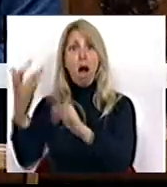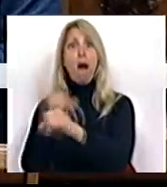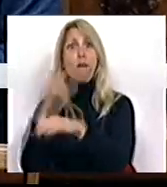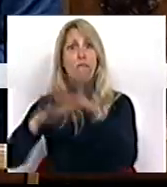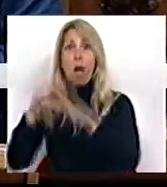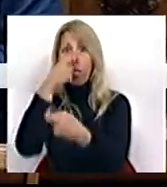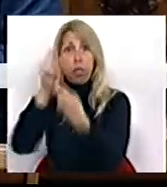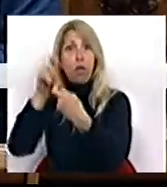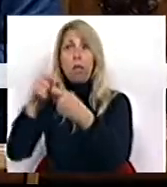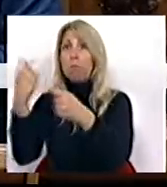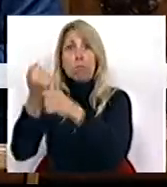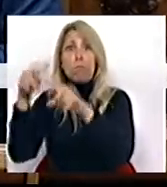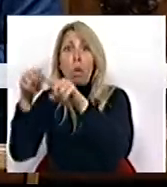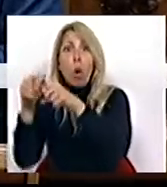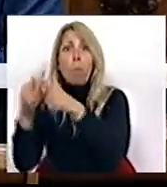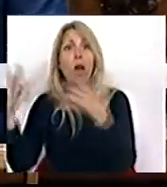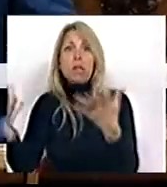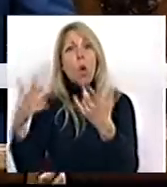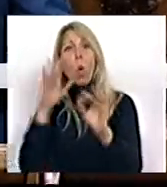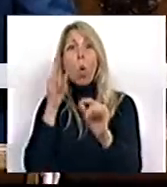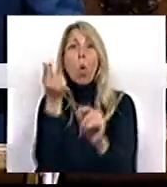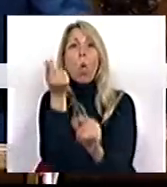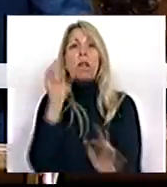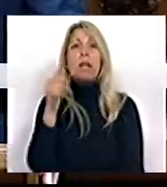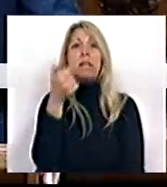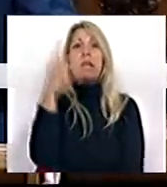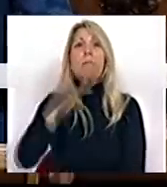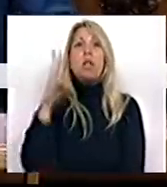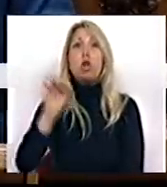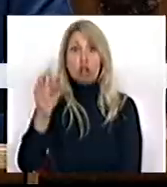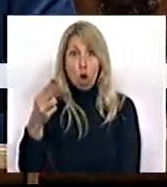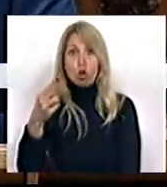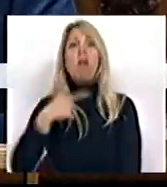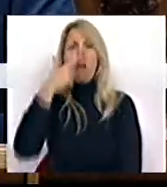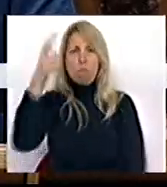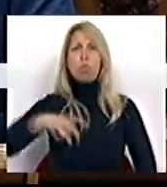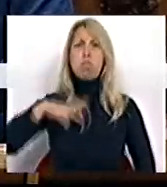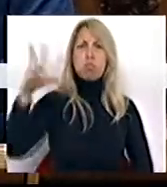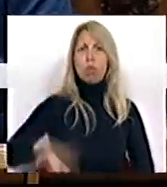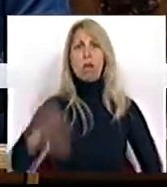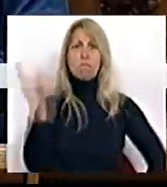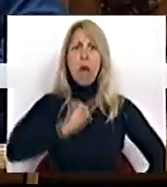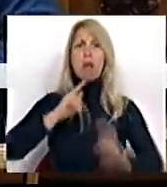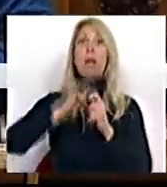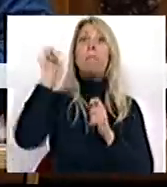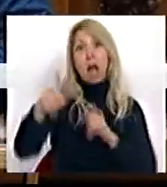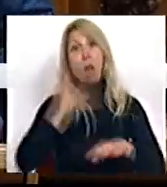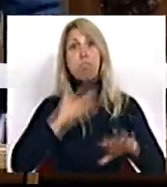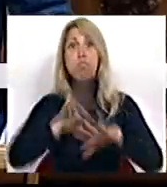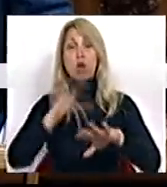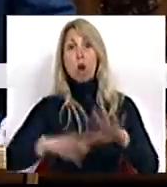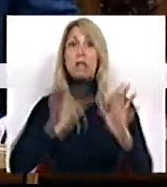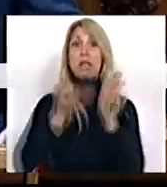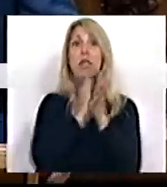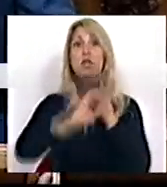pela módica quantia de 5 milhões de euros que os portugueses são condenados a pagar por despacho do Ministro. Senhora Presidente,